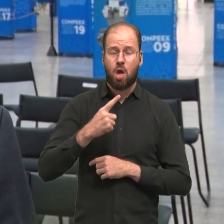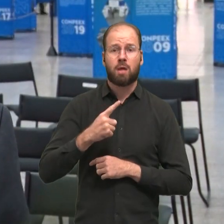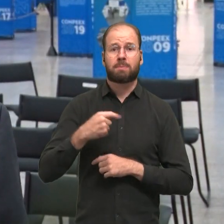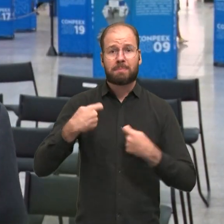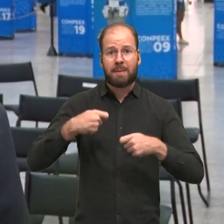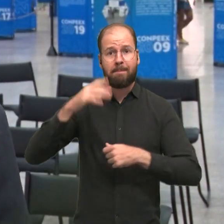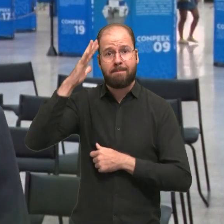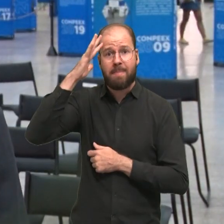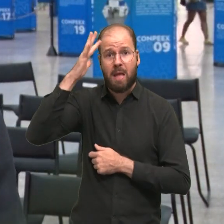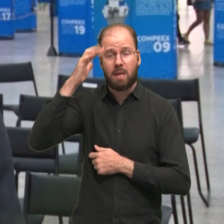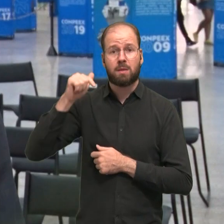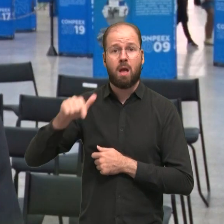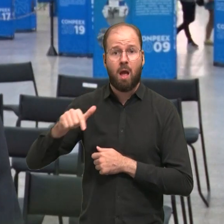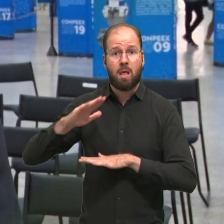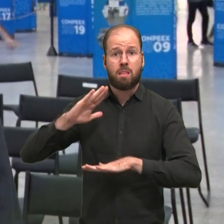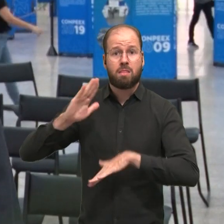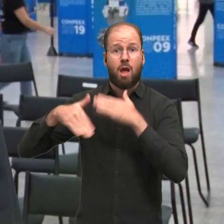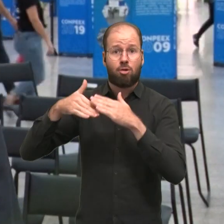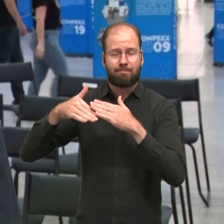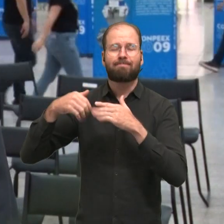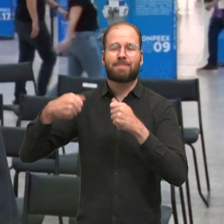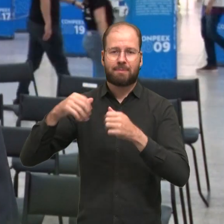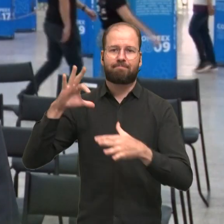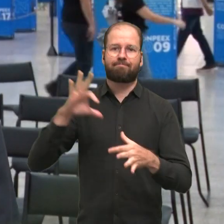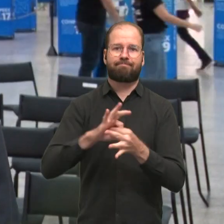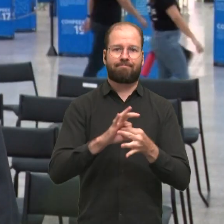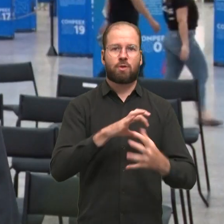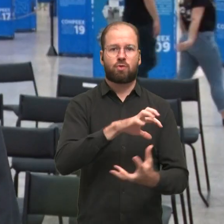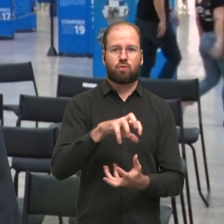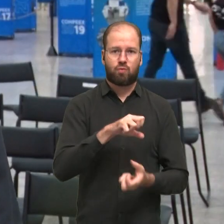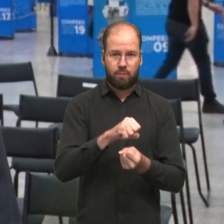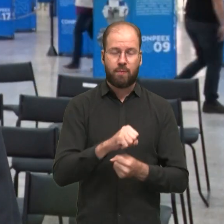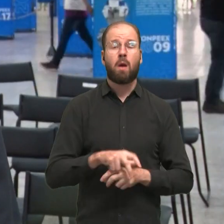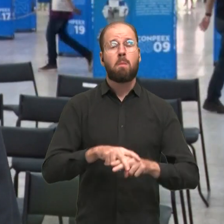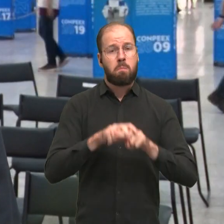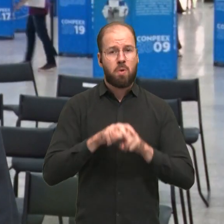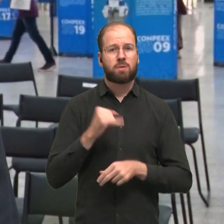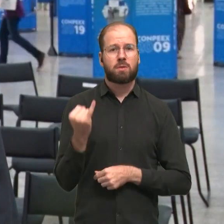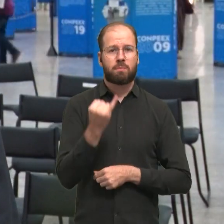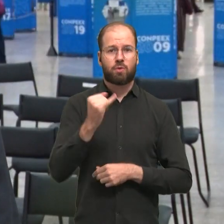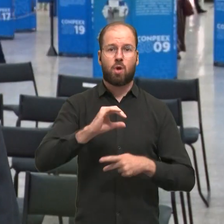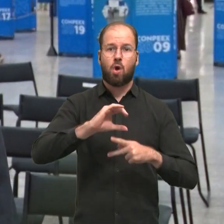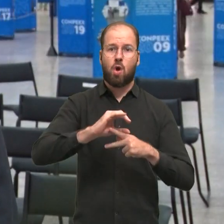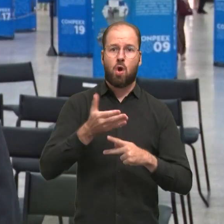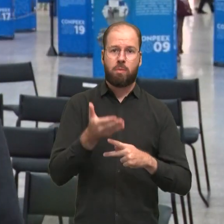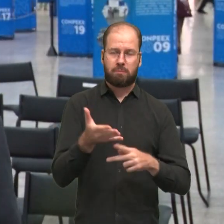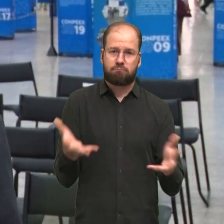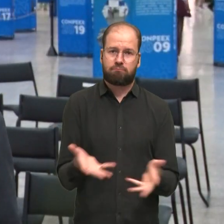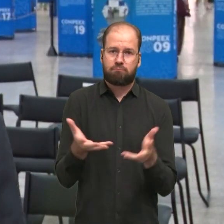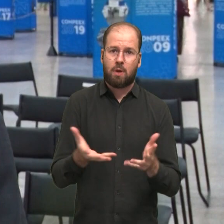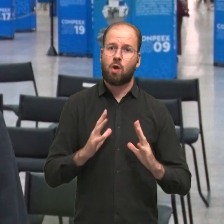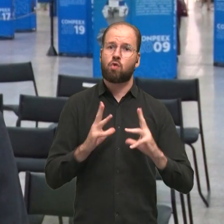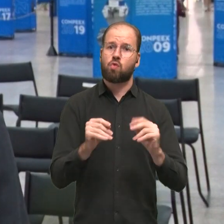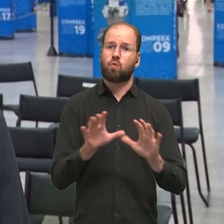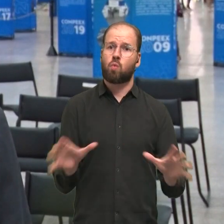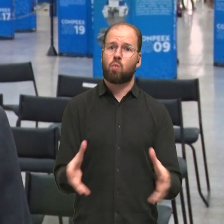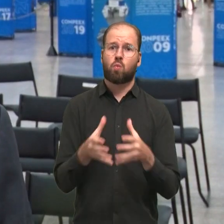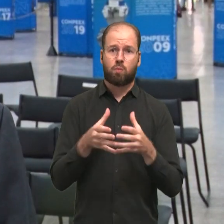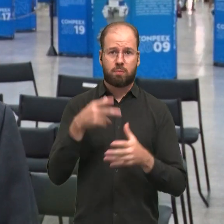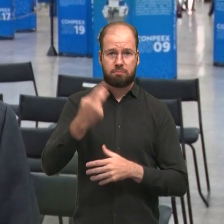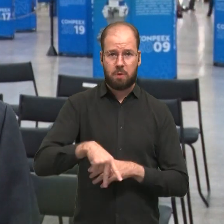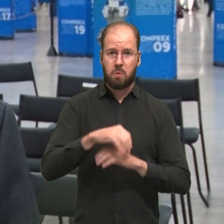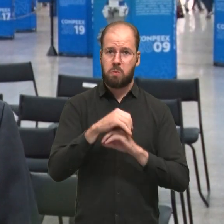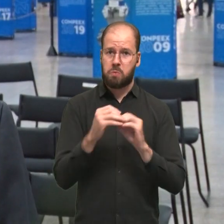Então, é muito bacana que o COPEX, que mobiliza a comunidade universitária toda da UFG, esteja discutindo as